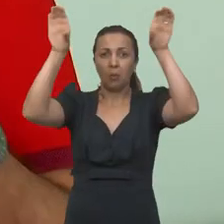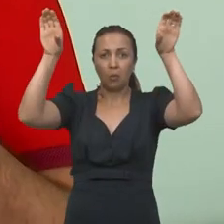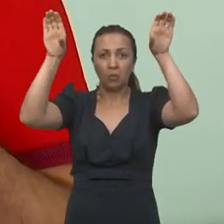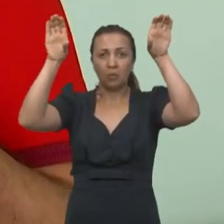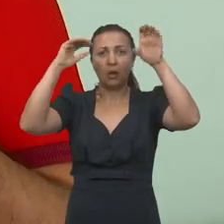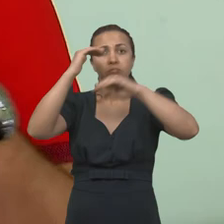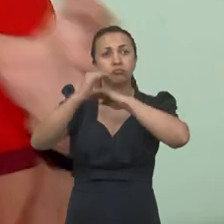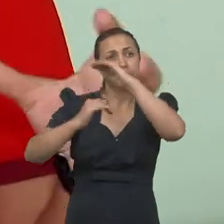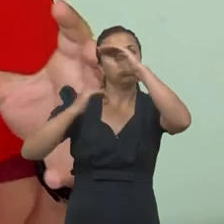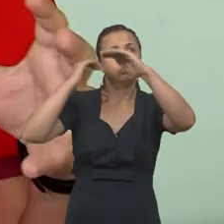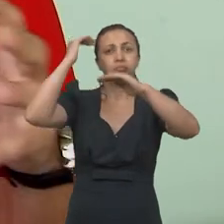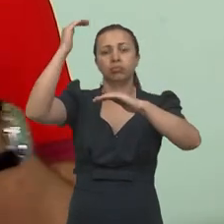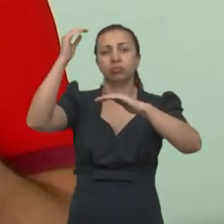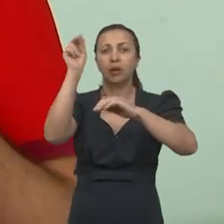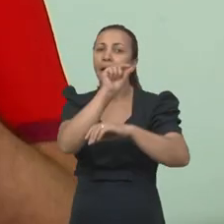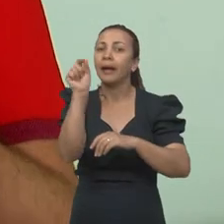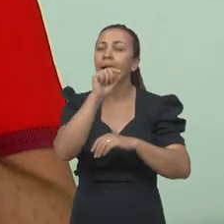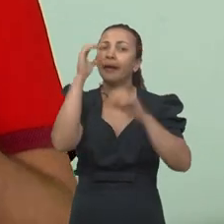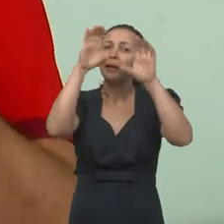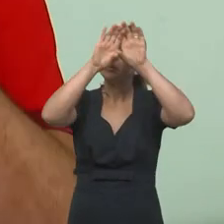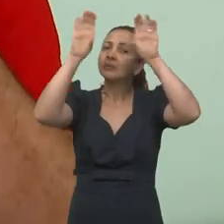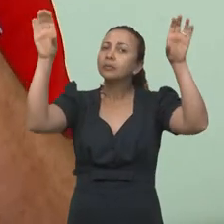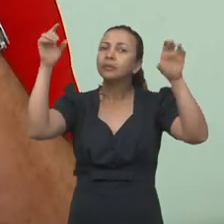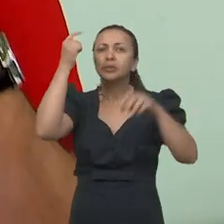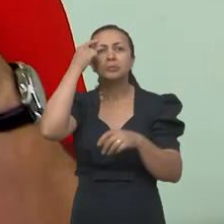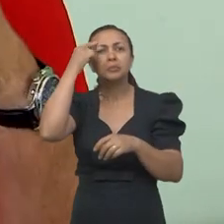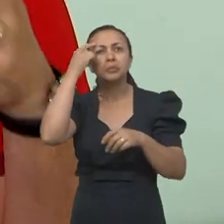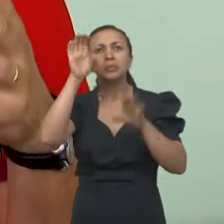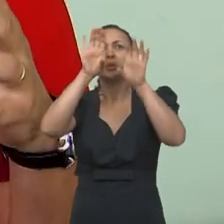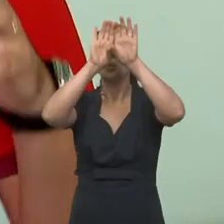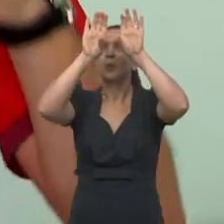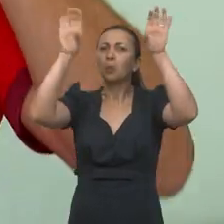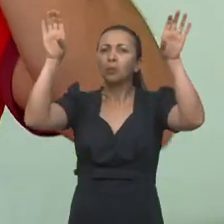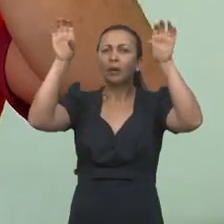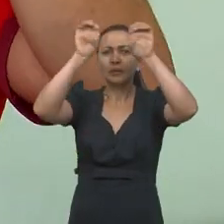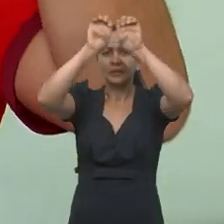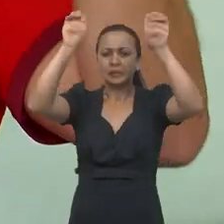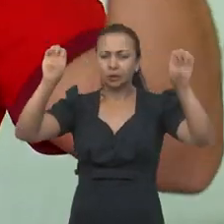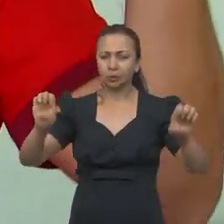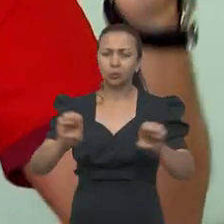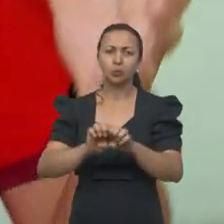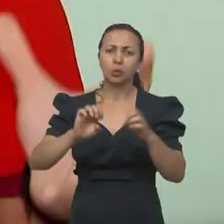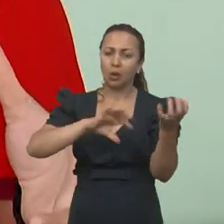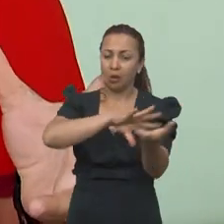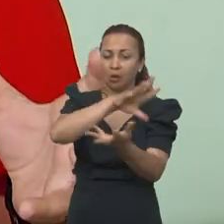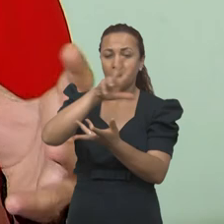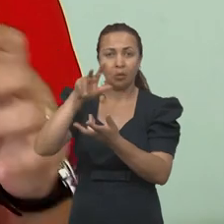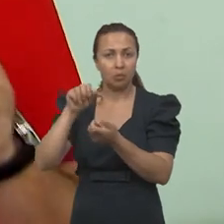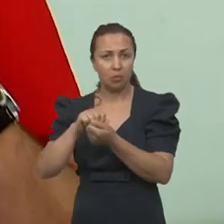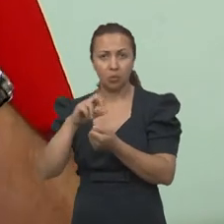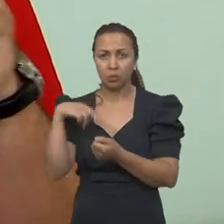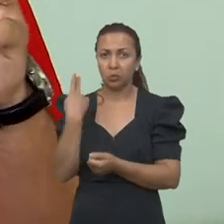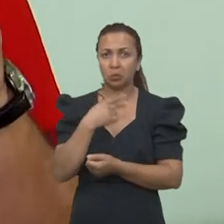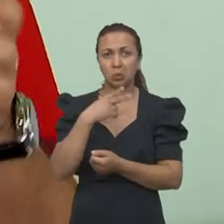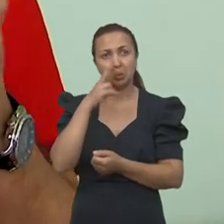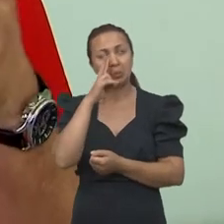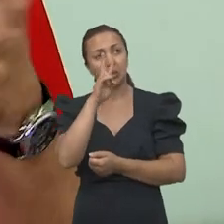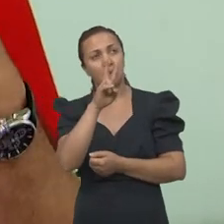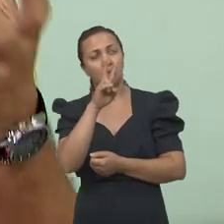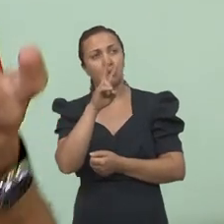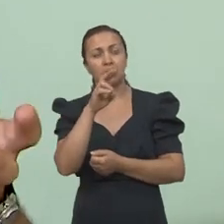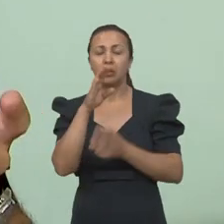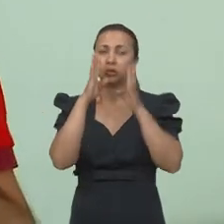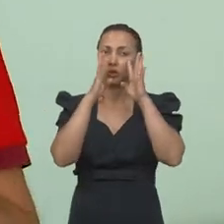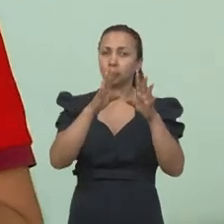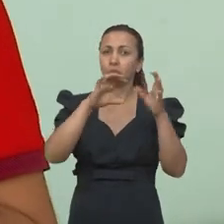evolui. Quem é o universo? E pensando o universo na sua estrutura global. Nós não observamos, nesse